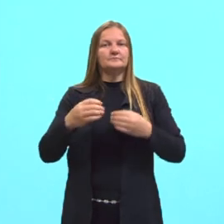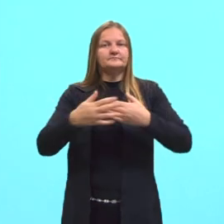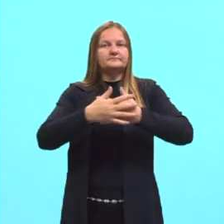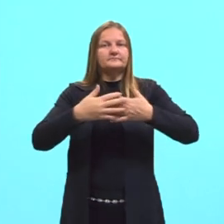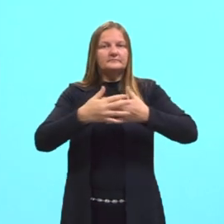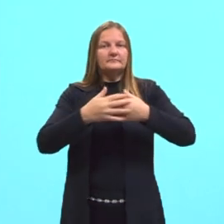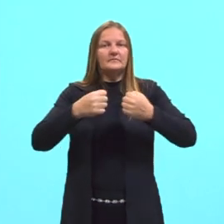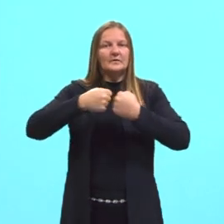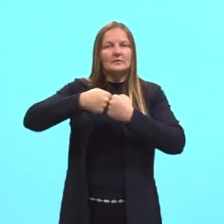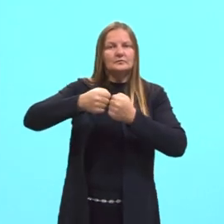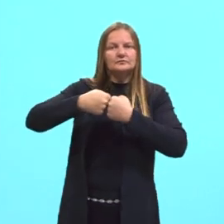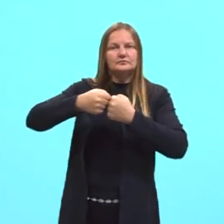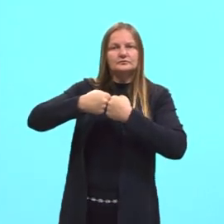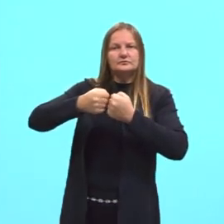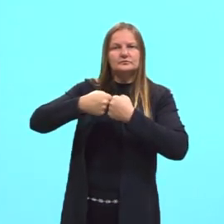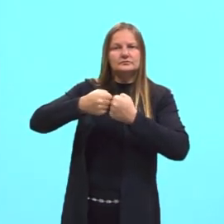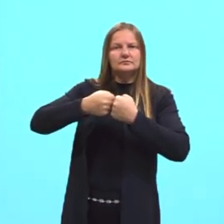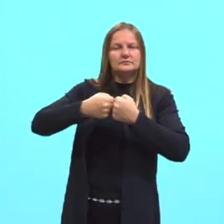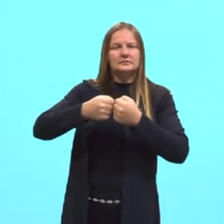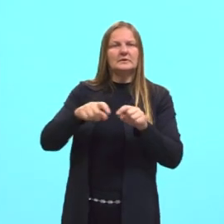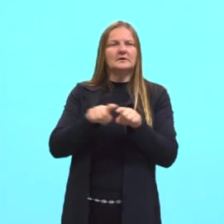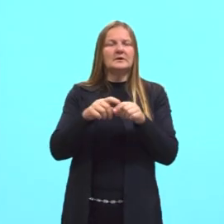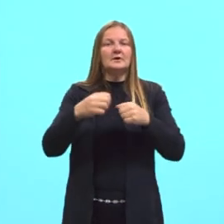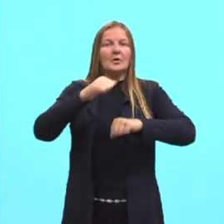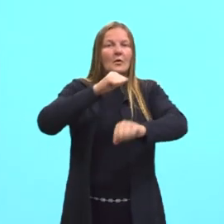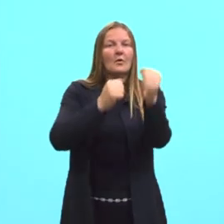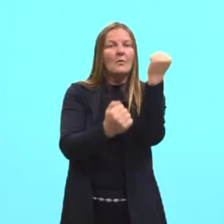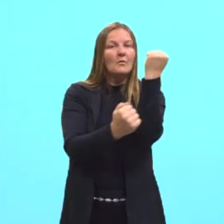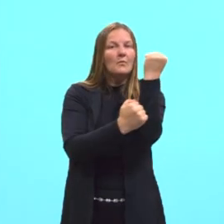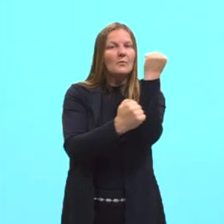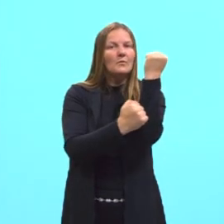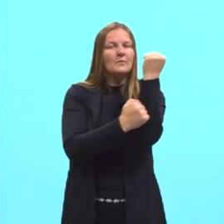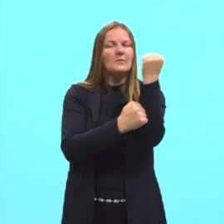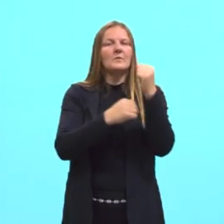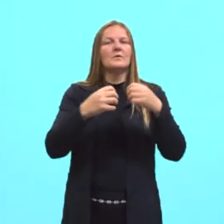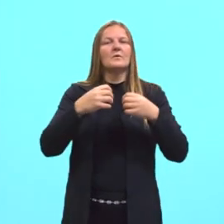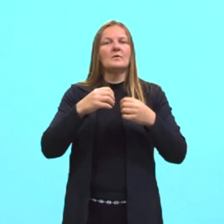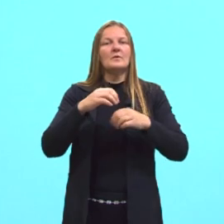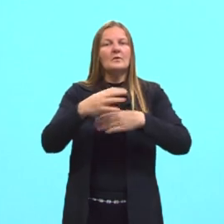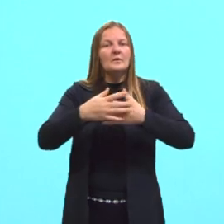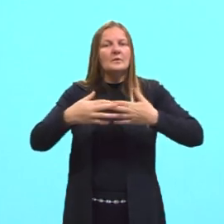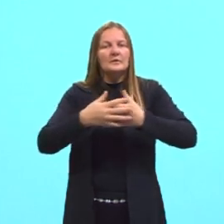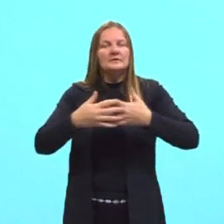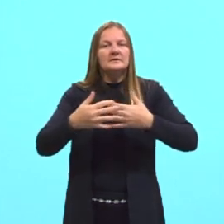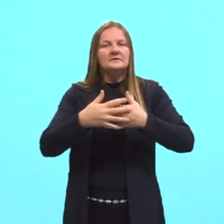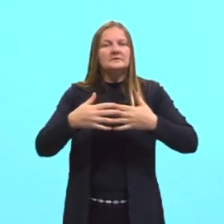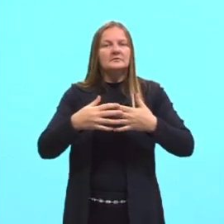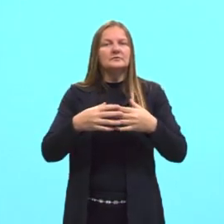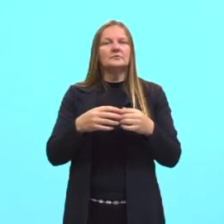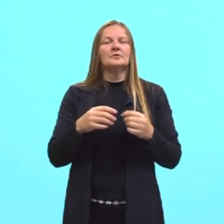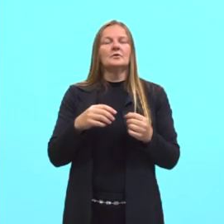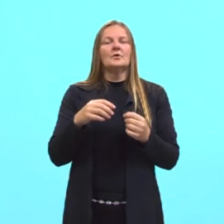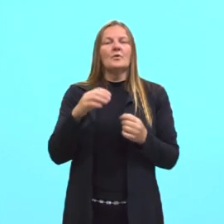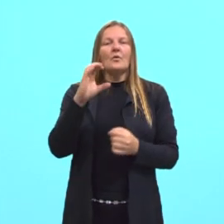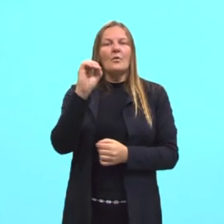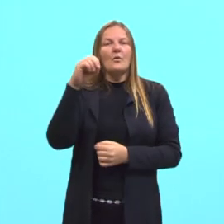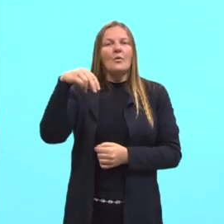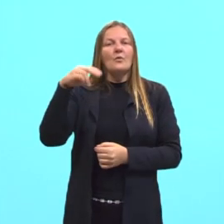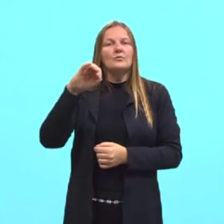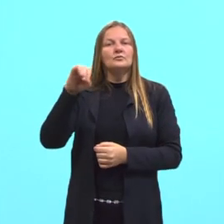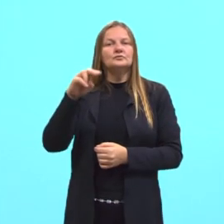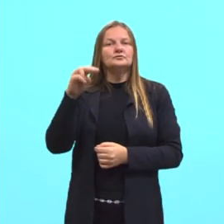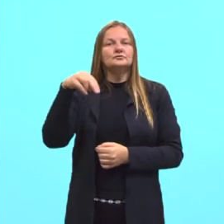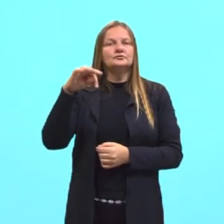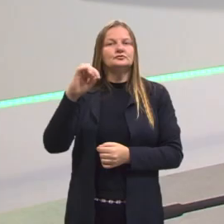cartilaginoso, tecido ósseo, e o tecido conjuntivo. Agora, nós vamos falar um